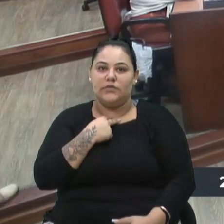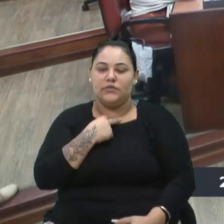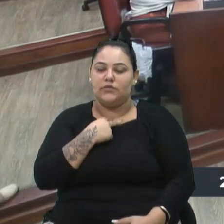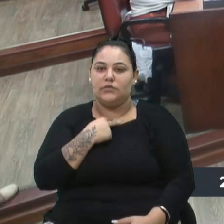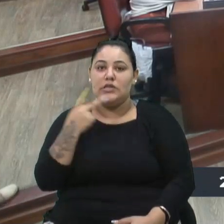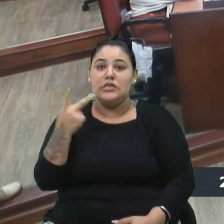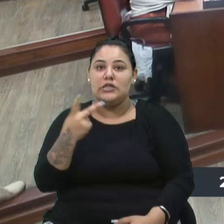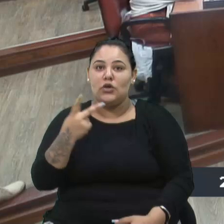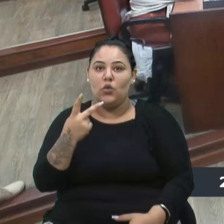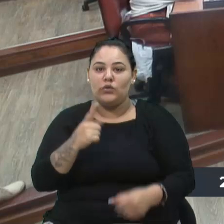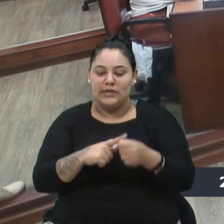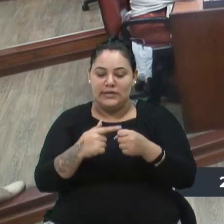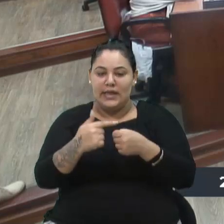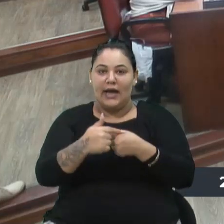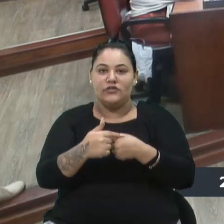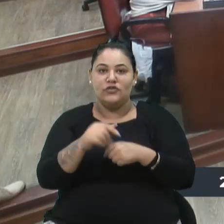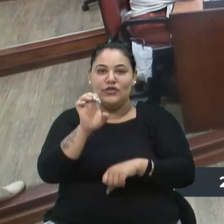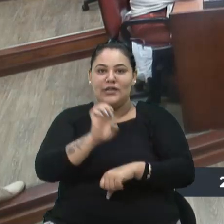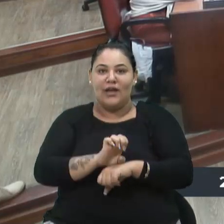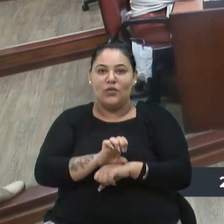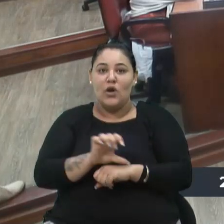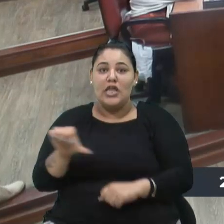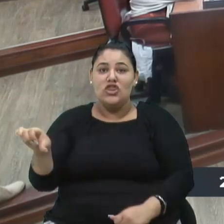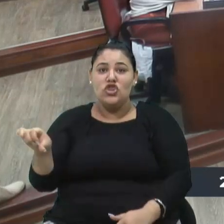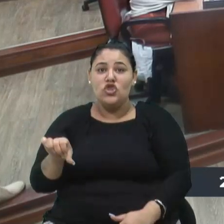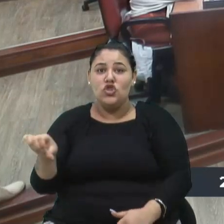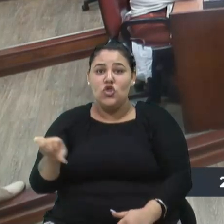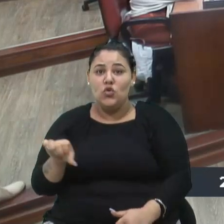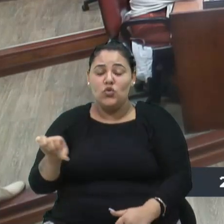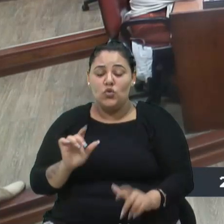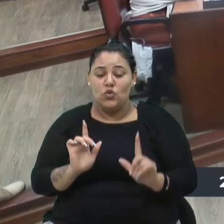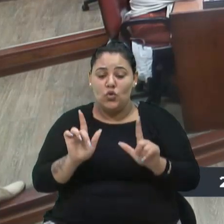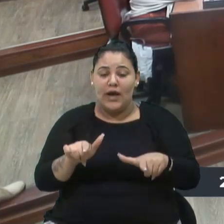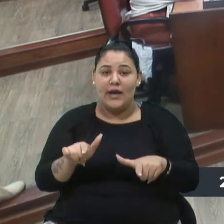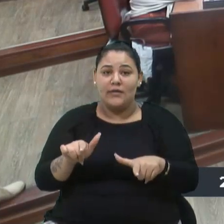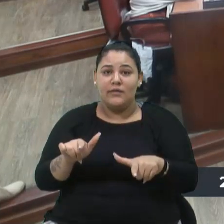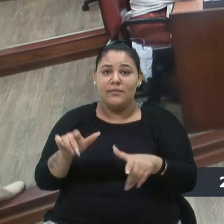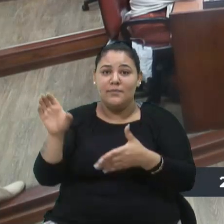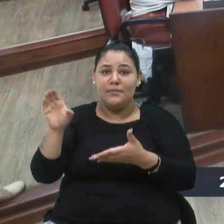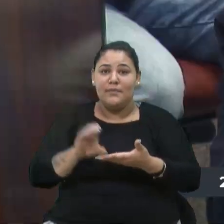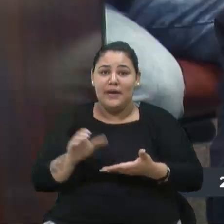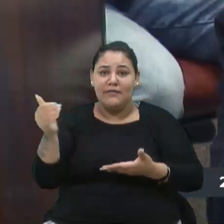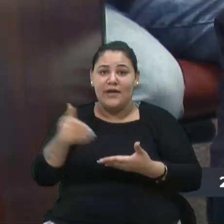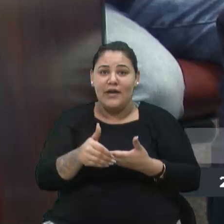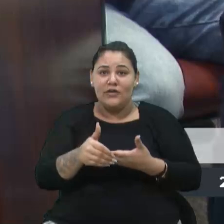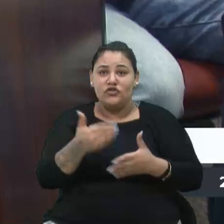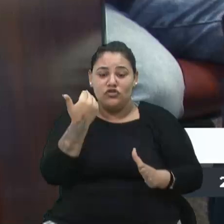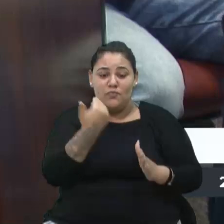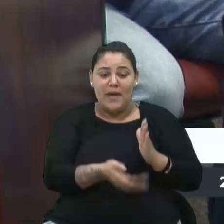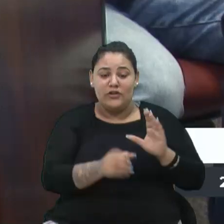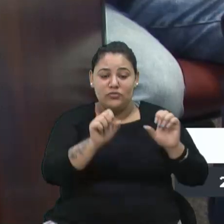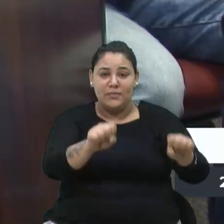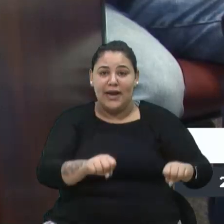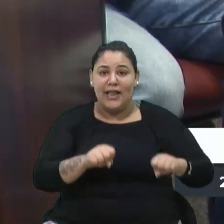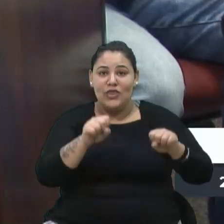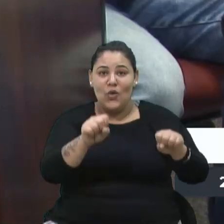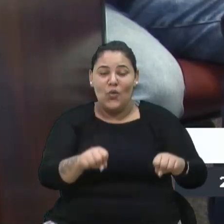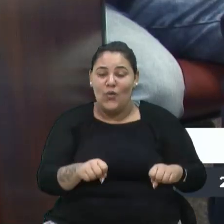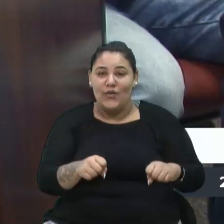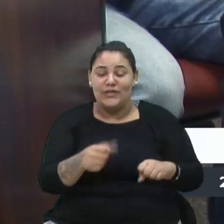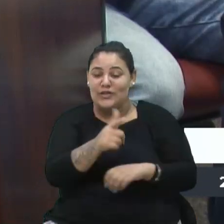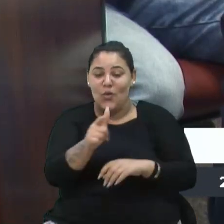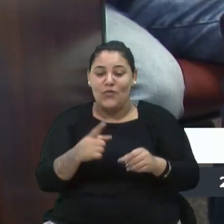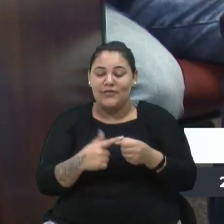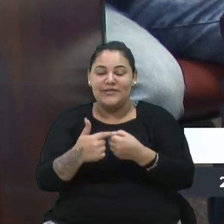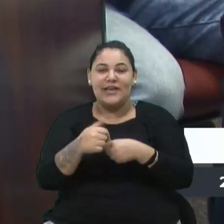na tabela lá, vamos dizer, em verbas, perdendo para Canoas, para outras cidades.